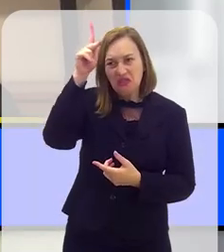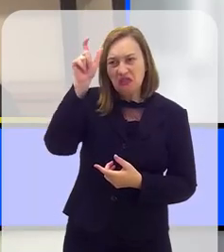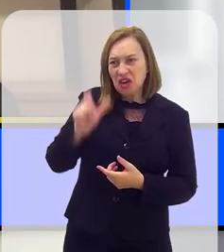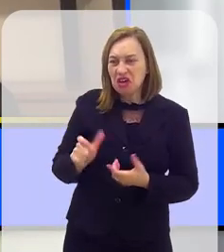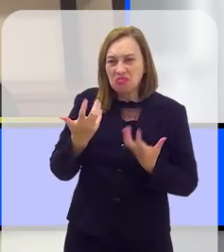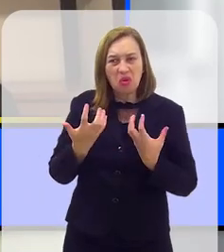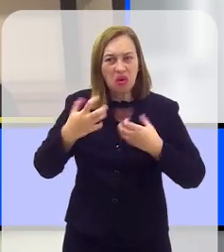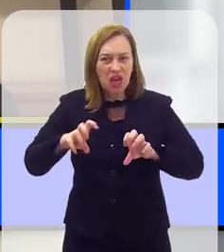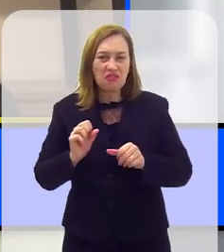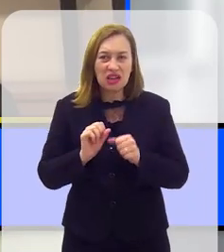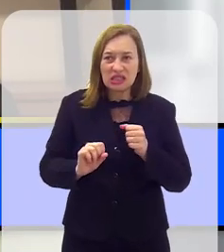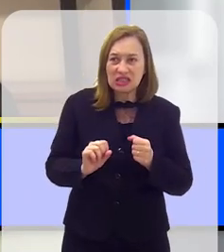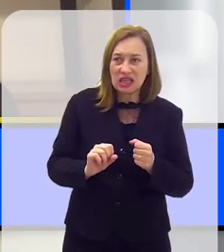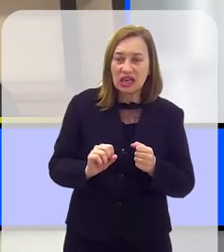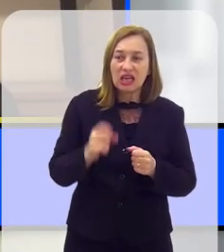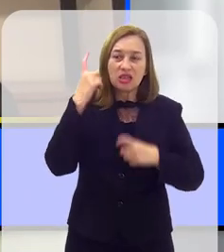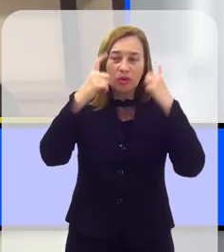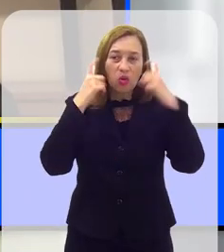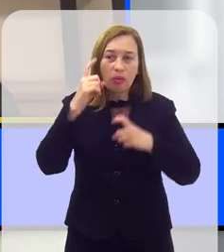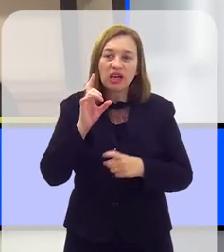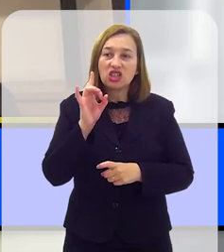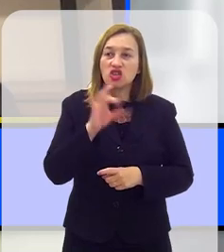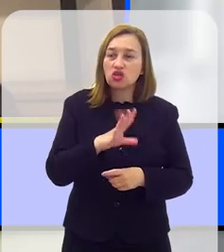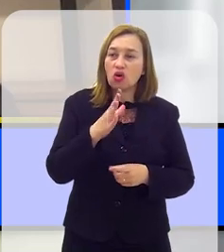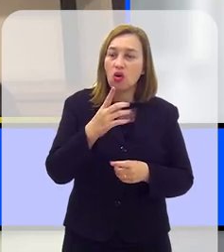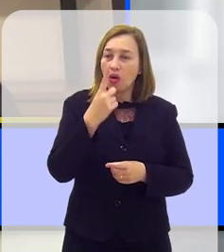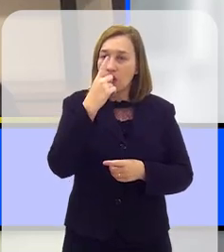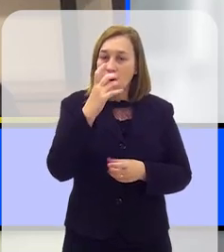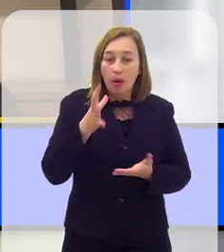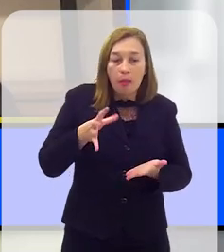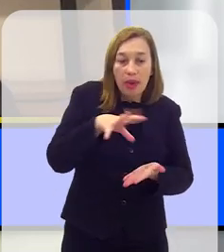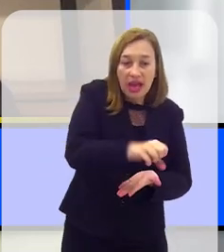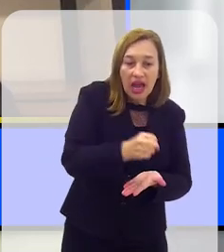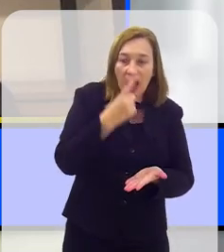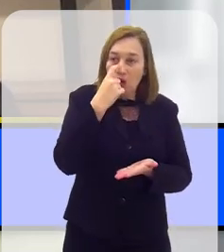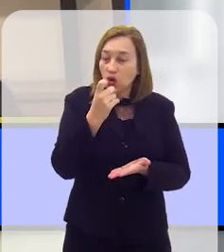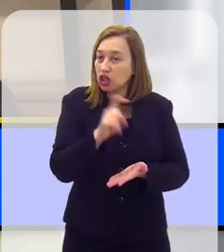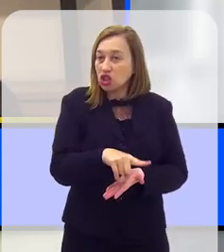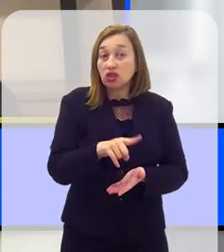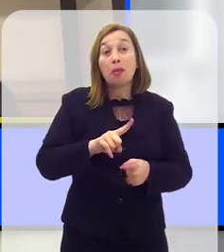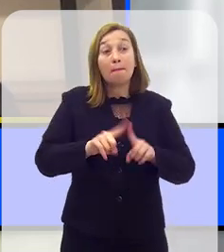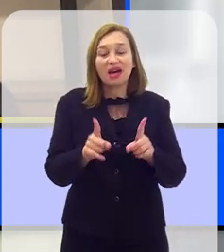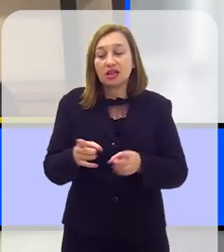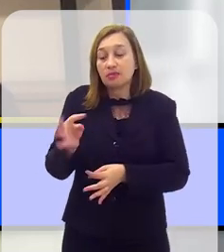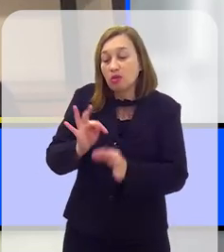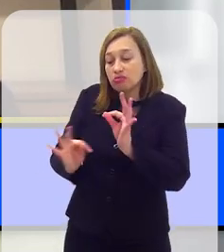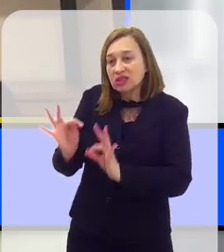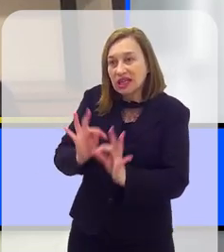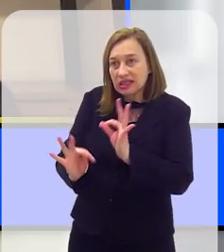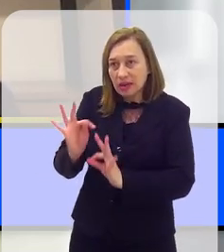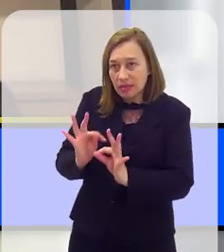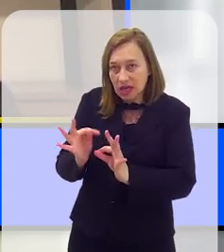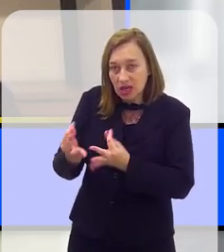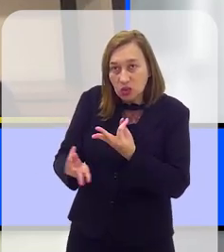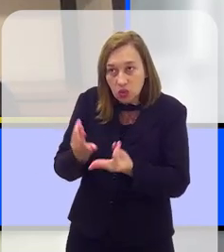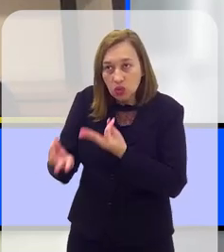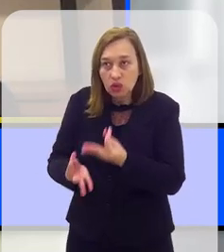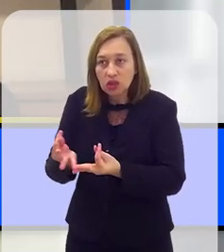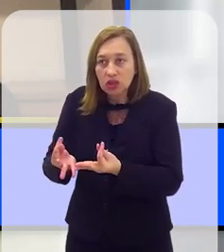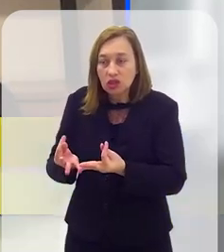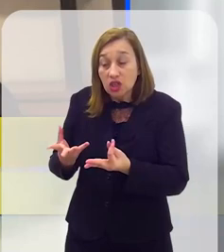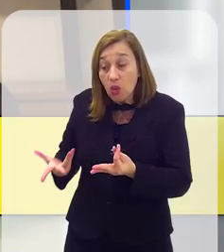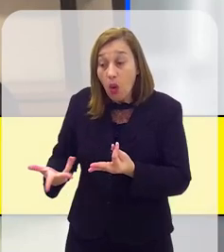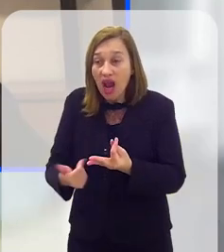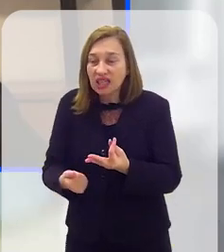os prefeitos não querem fazer e se preocupem só com a coleta. Mas é que realmente, para você investir, para fazer um tratamento adequado para